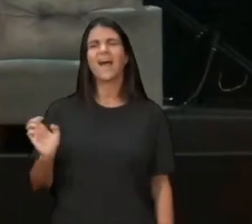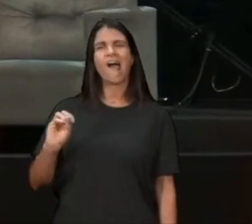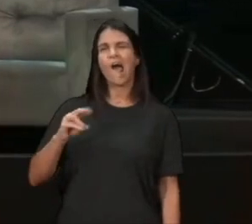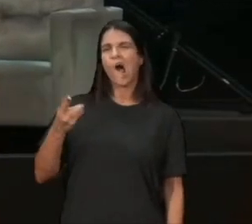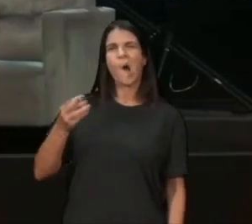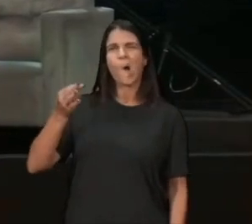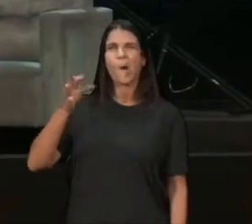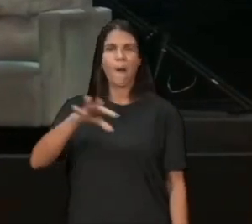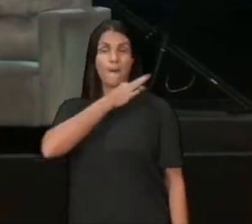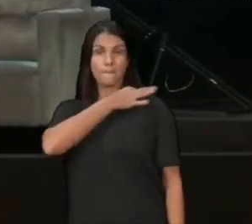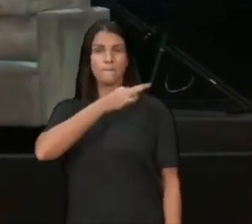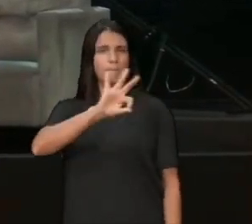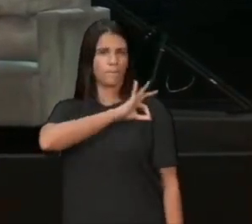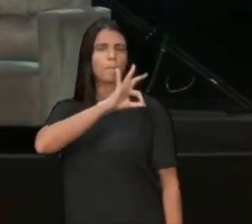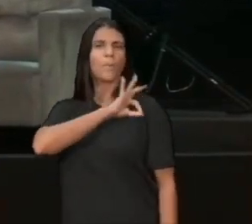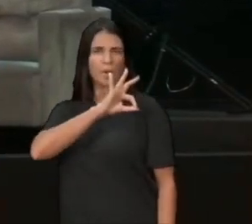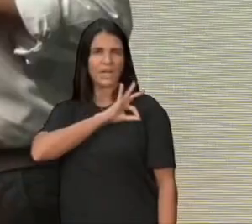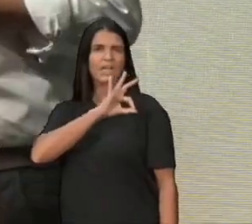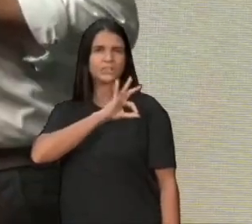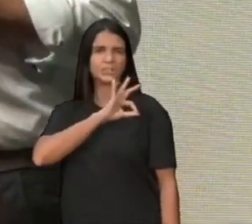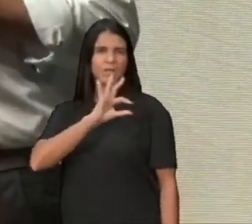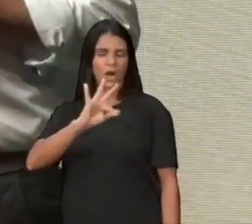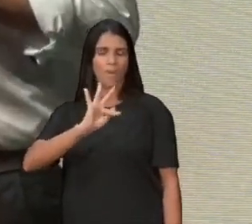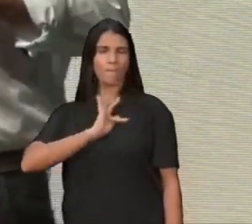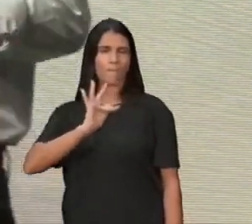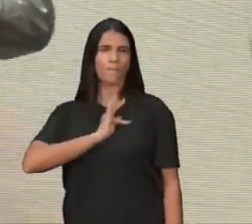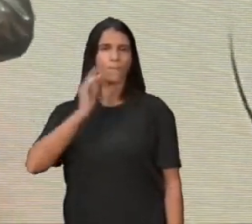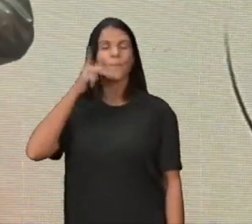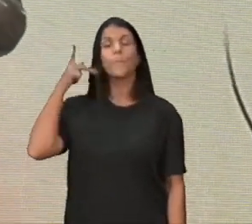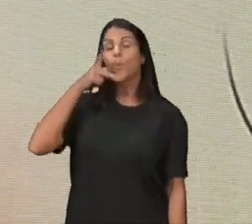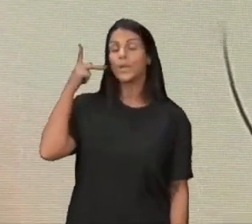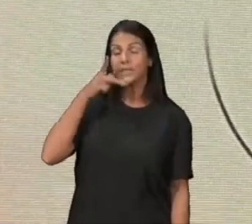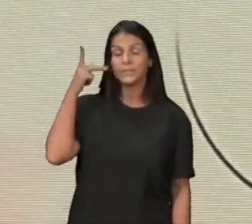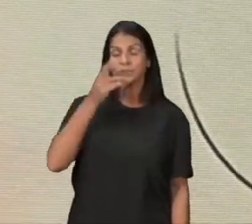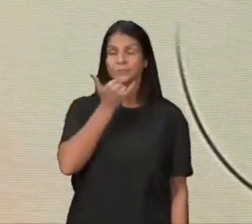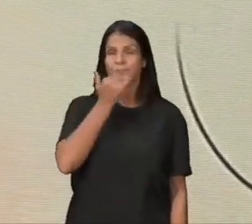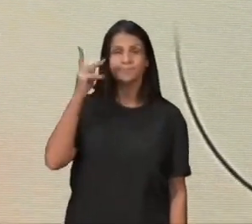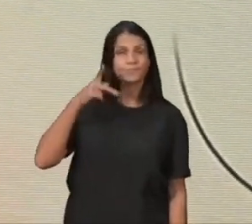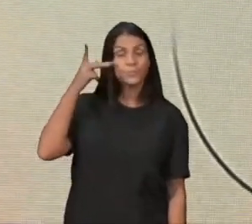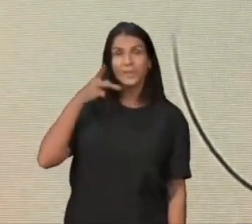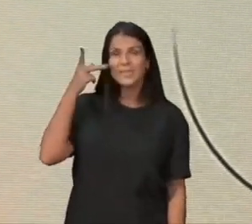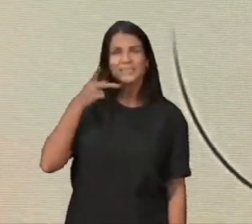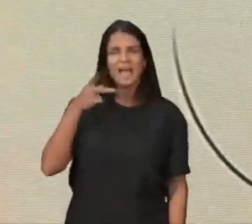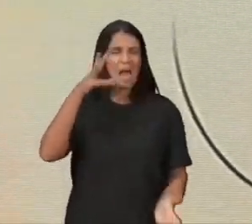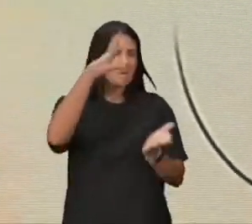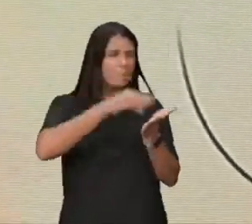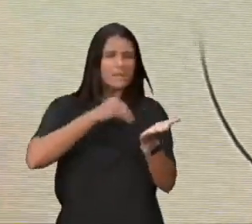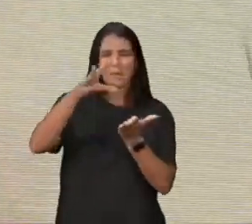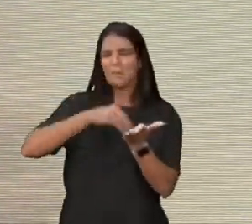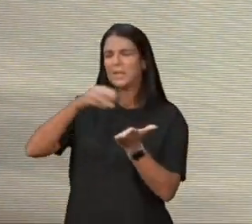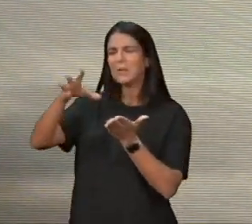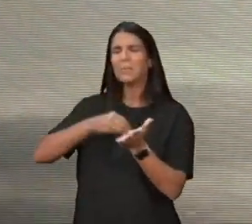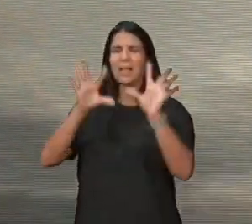política, gente, como tem macaco de imitação, como tem gente que está repetindo, o discurso que ouviu de alguém, o